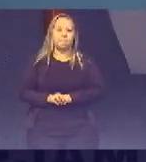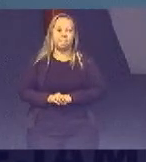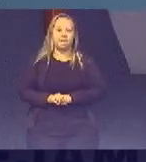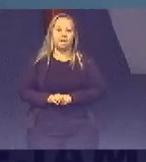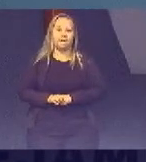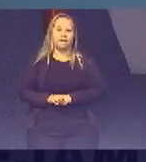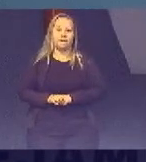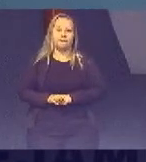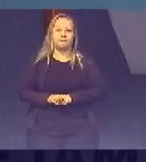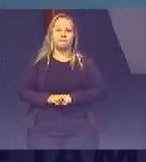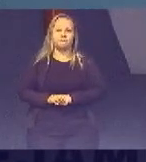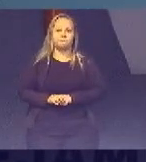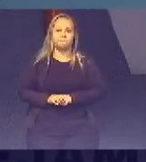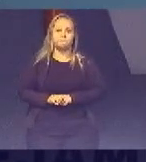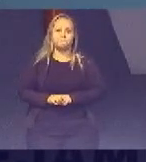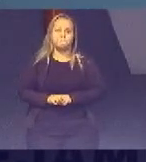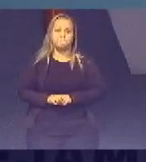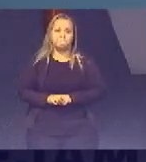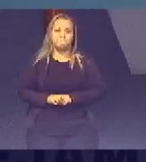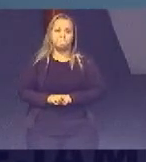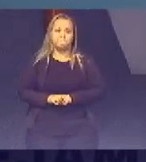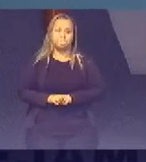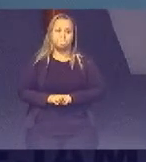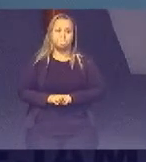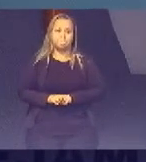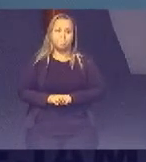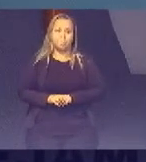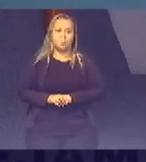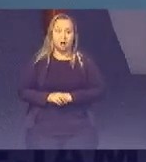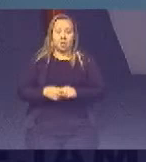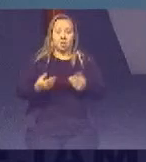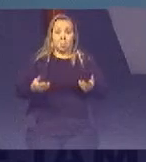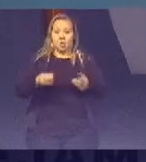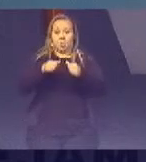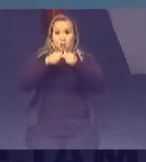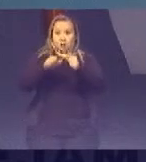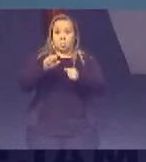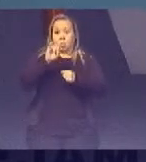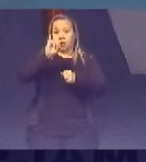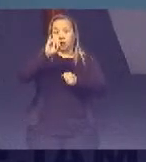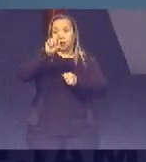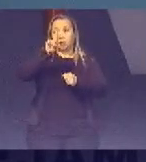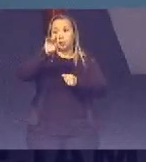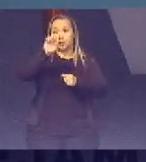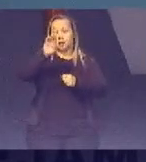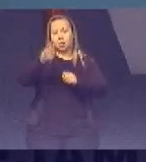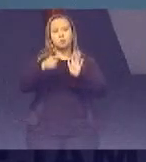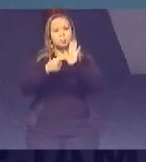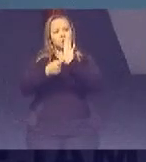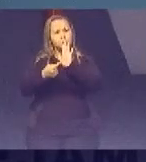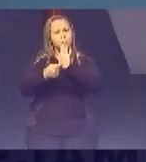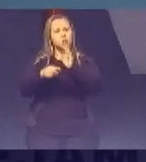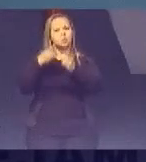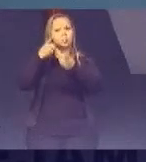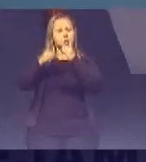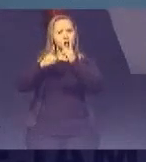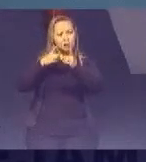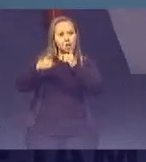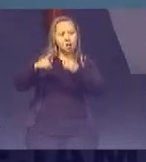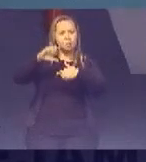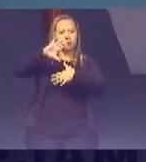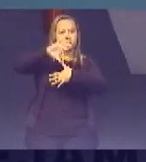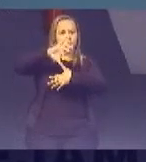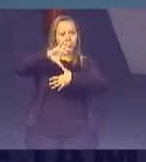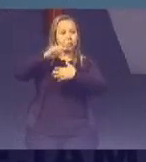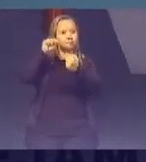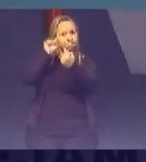Então Que é o que está no IDEB Então mais uma vez aqui Mostrando para vocês O diálogo da meta nacional Com a